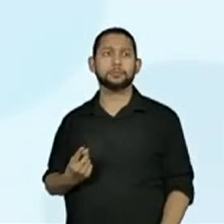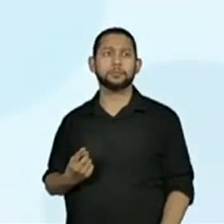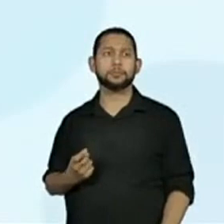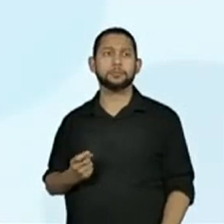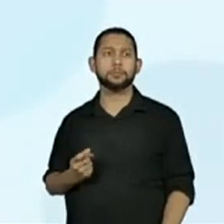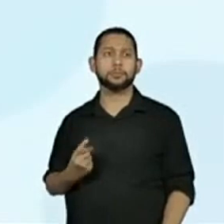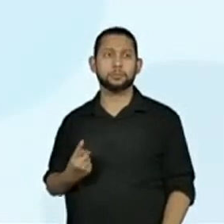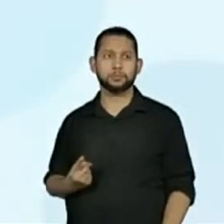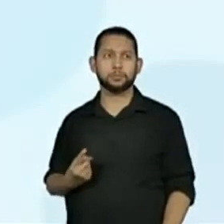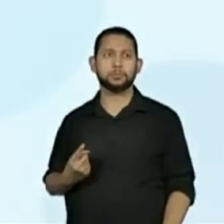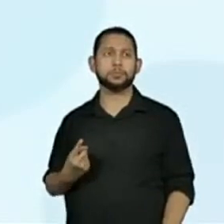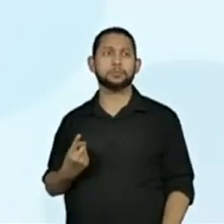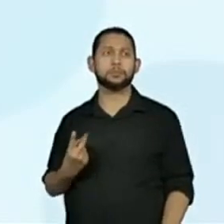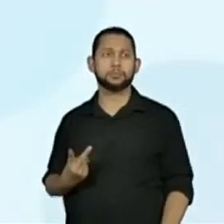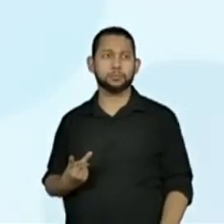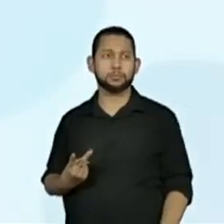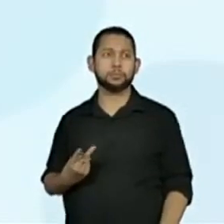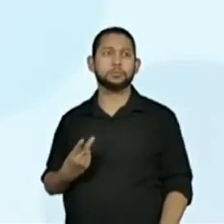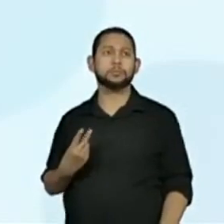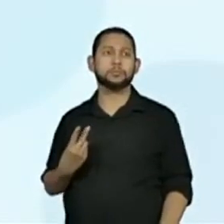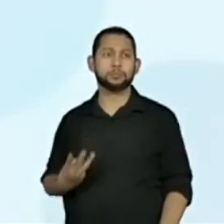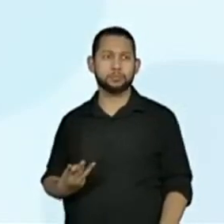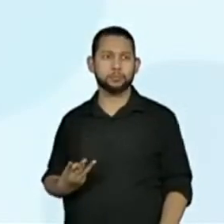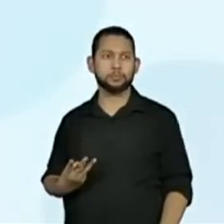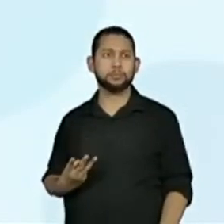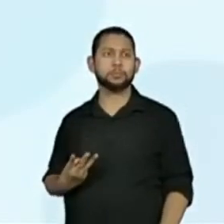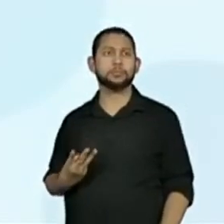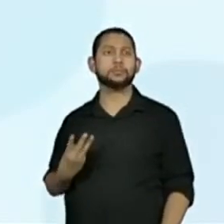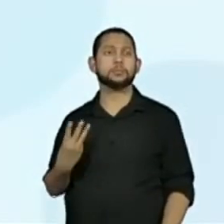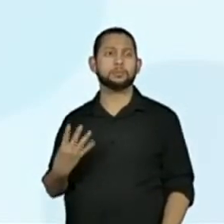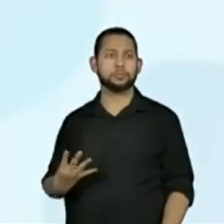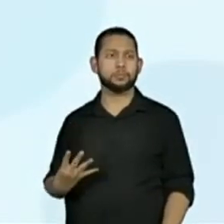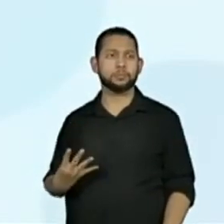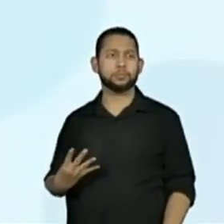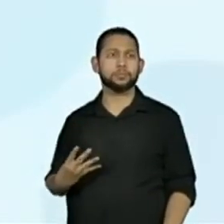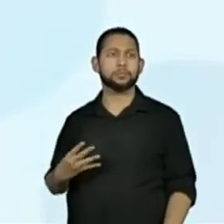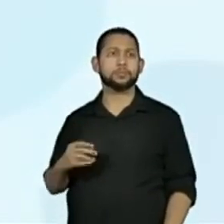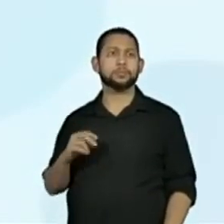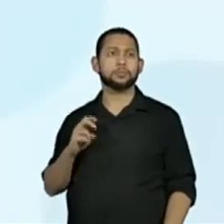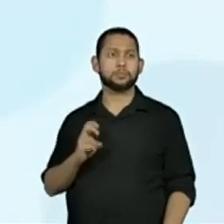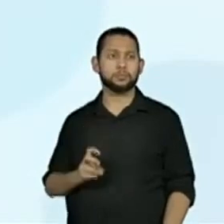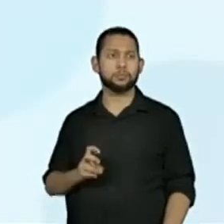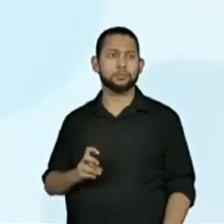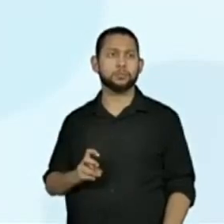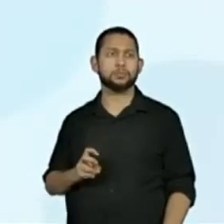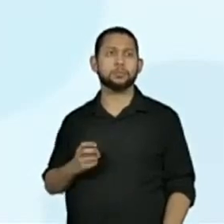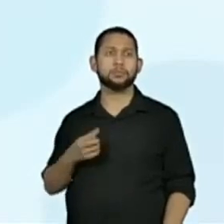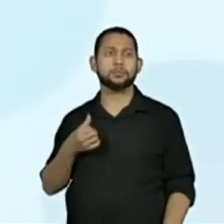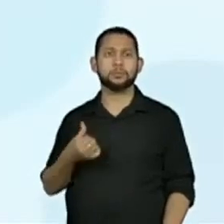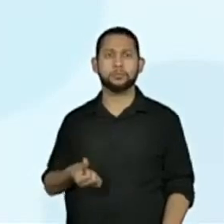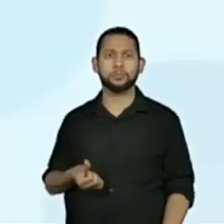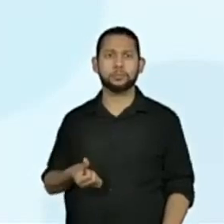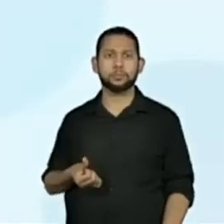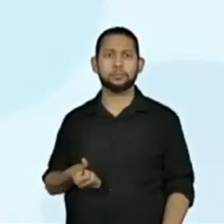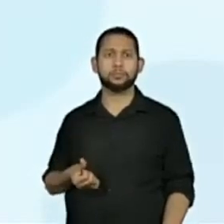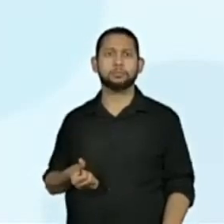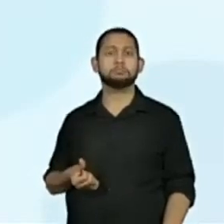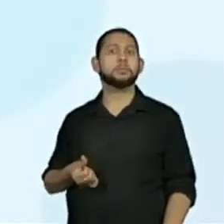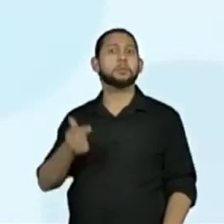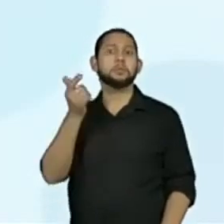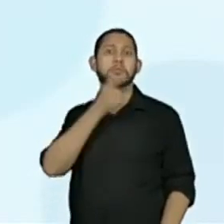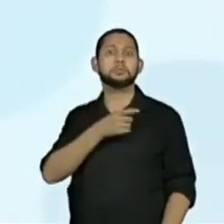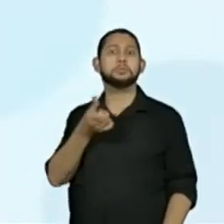1, 2, 3, 4, 5, 6